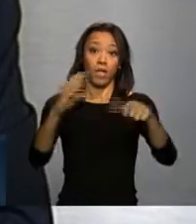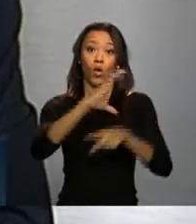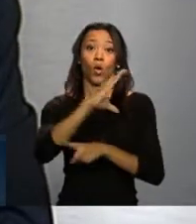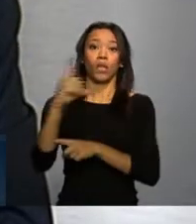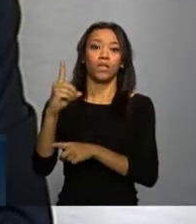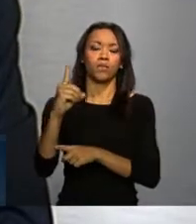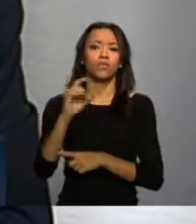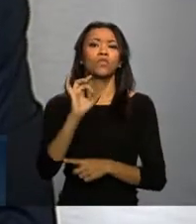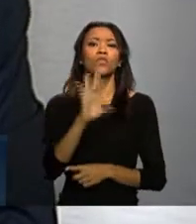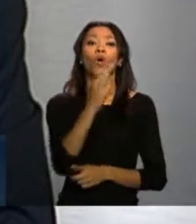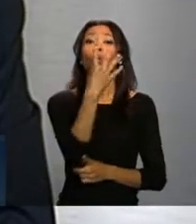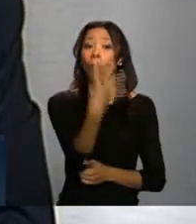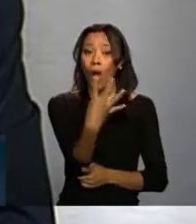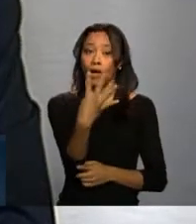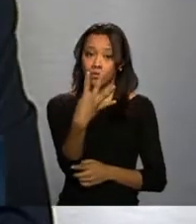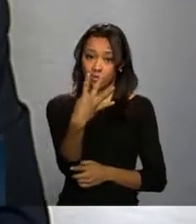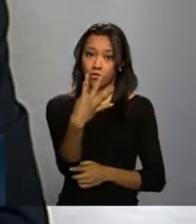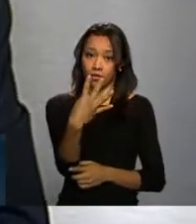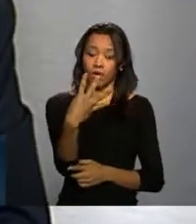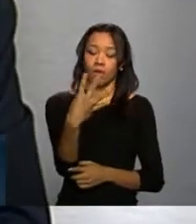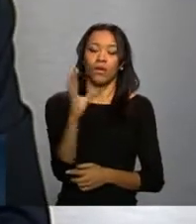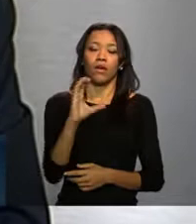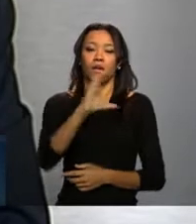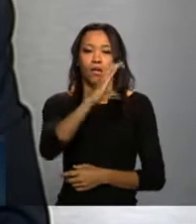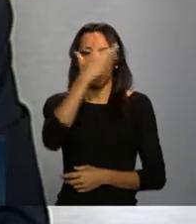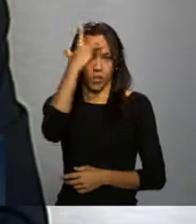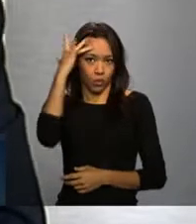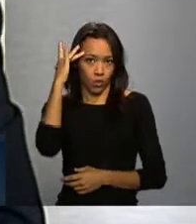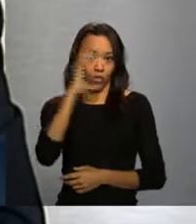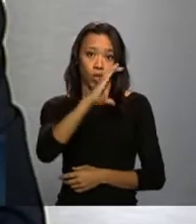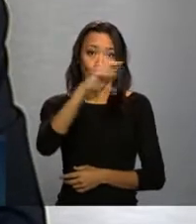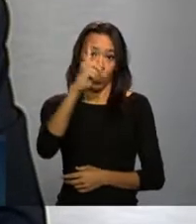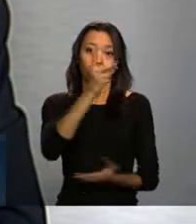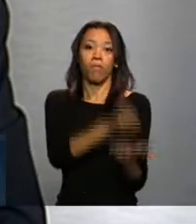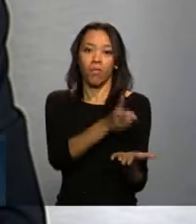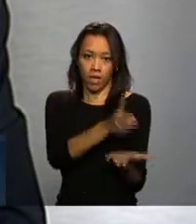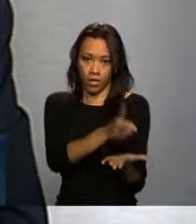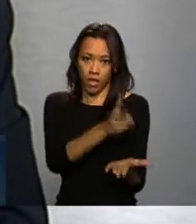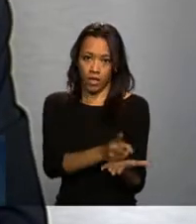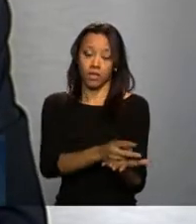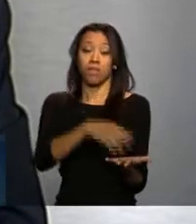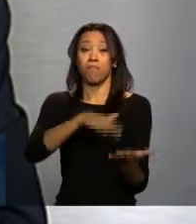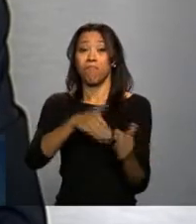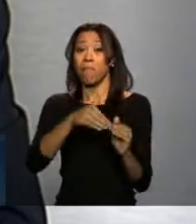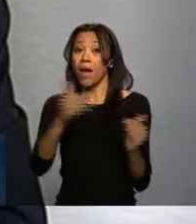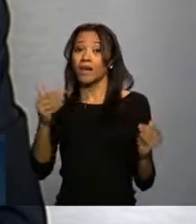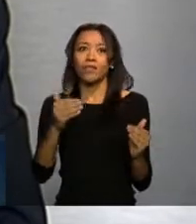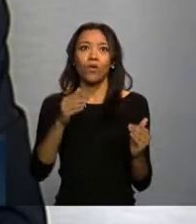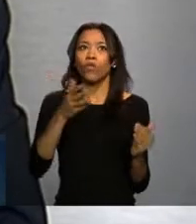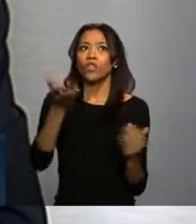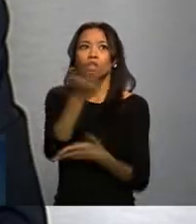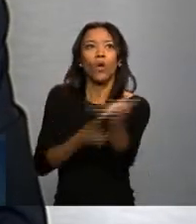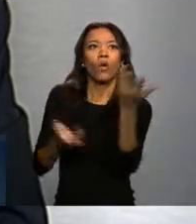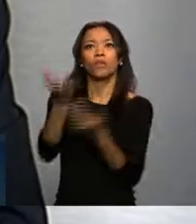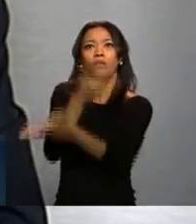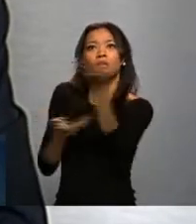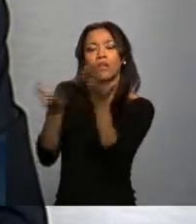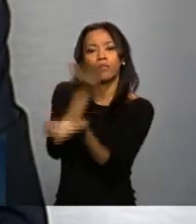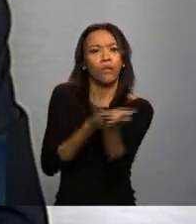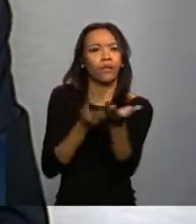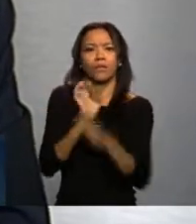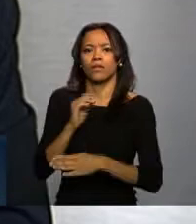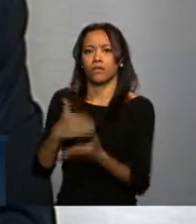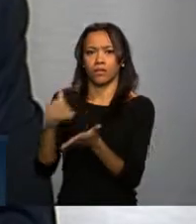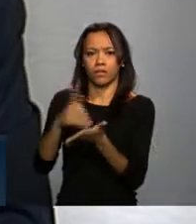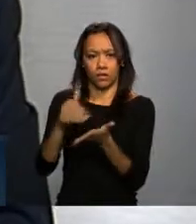existe precedente na história do SUS, desses 27 anos de SUS, de trocas tão grandes no comando das secretarias de